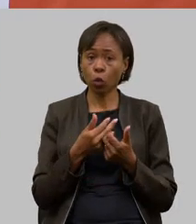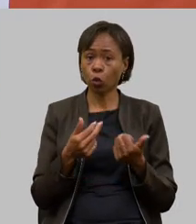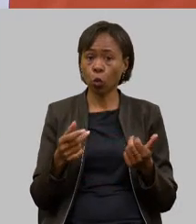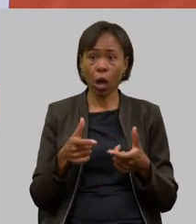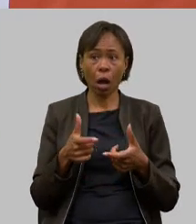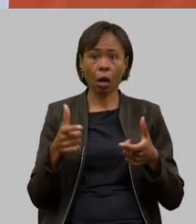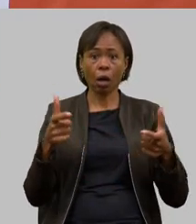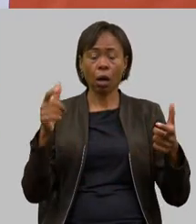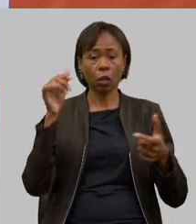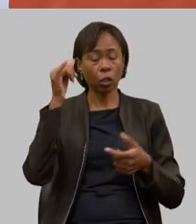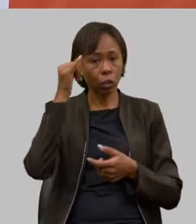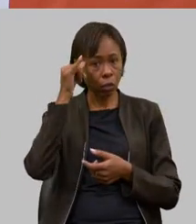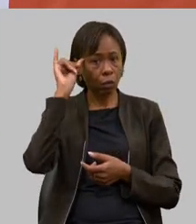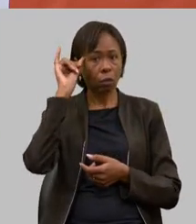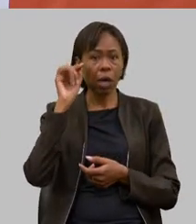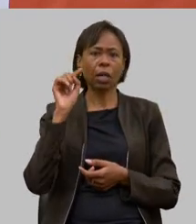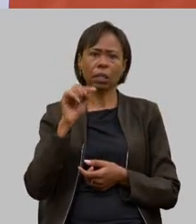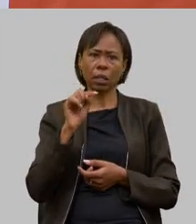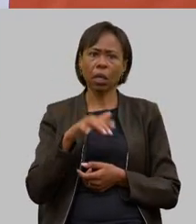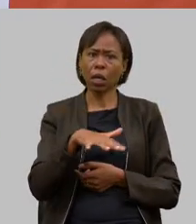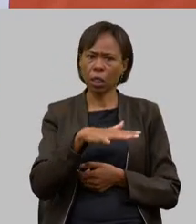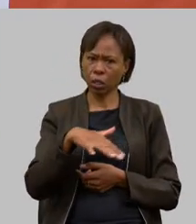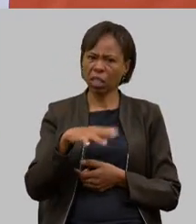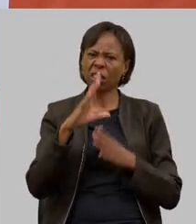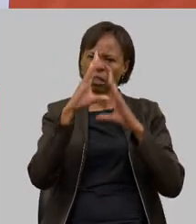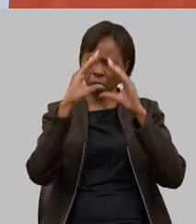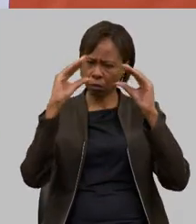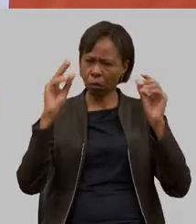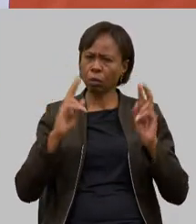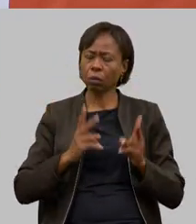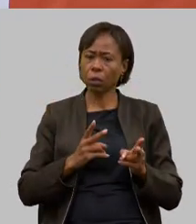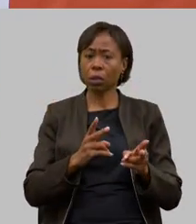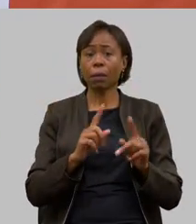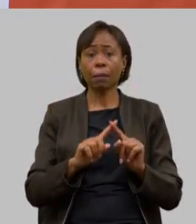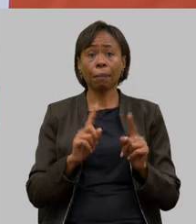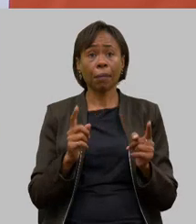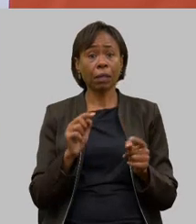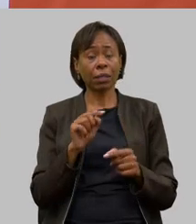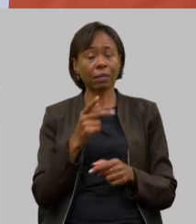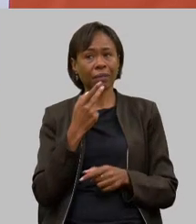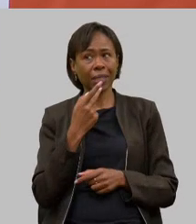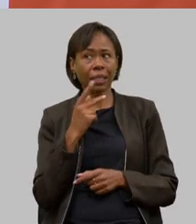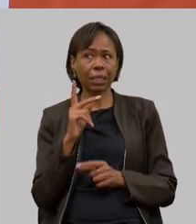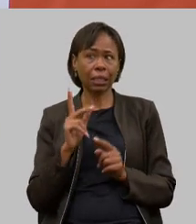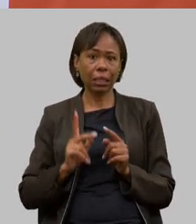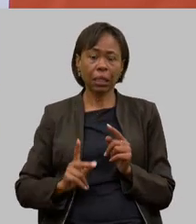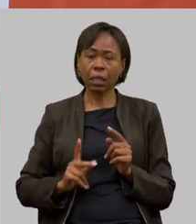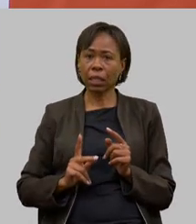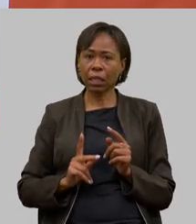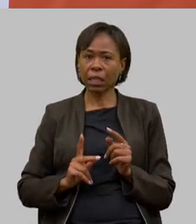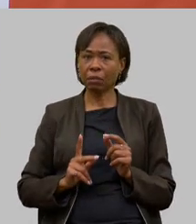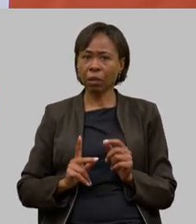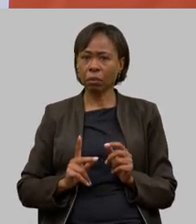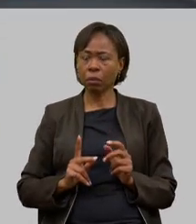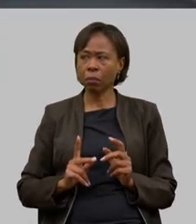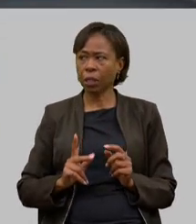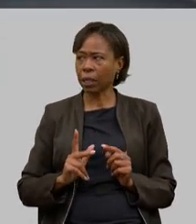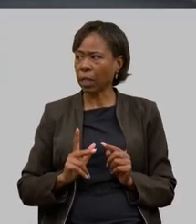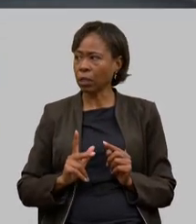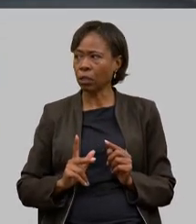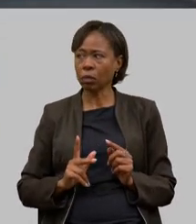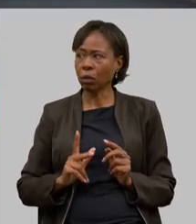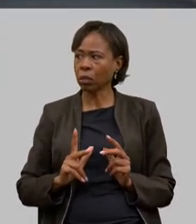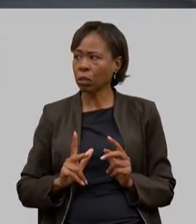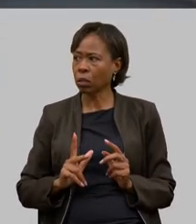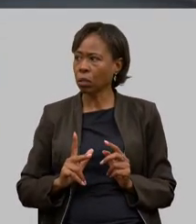tecnificada e que eu acho que vai se manter tranquilamente agora a pecuária de corte me assusta porque quem não tiver genética avançada quem não